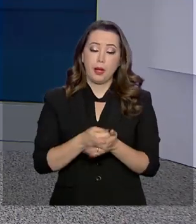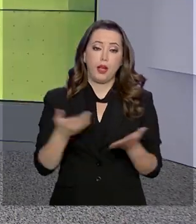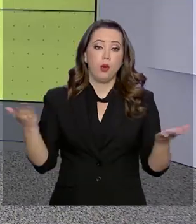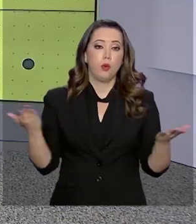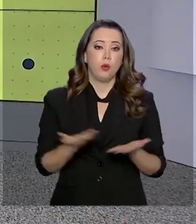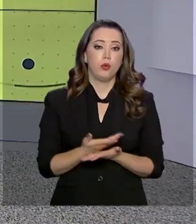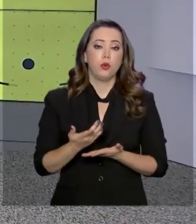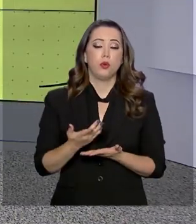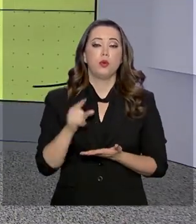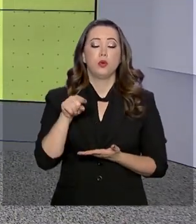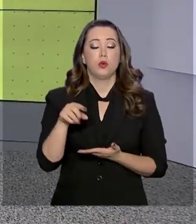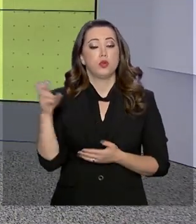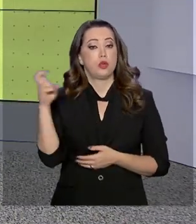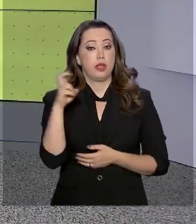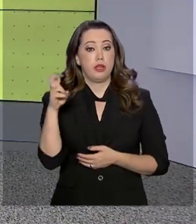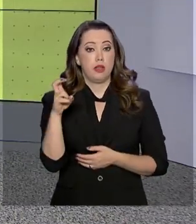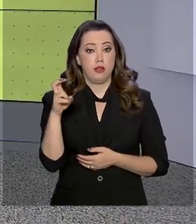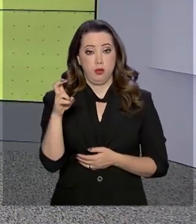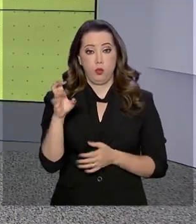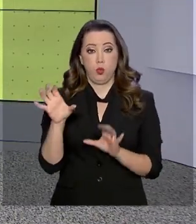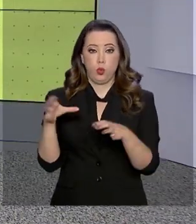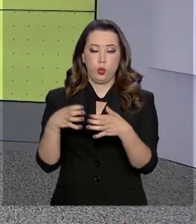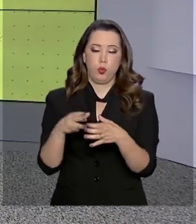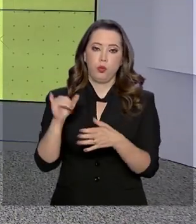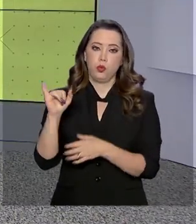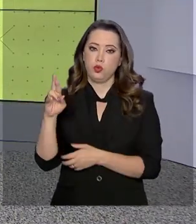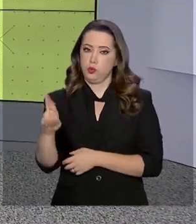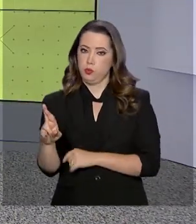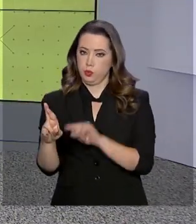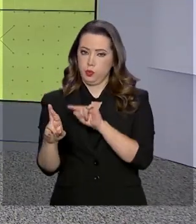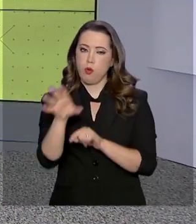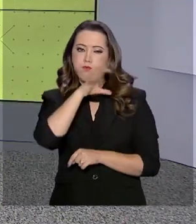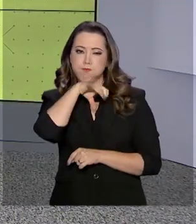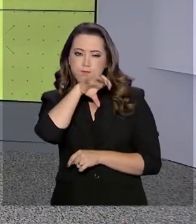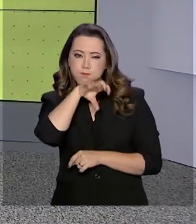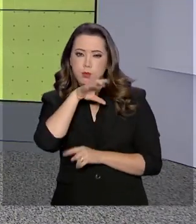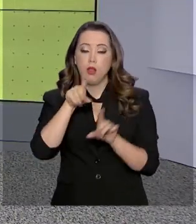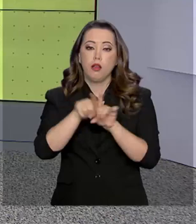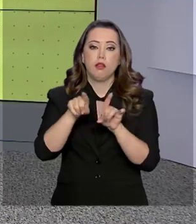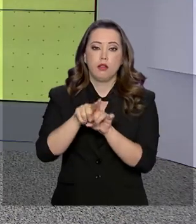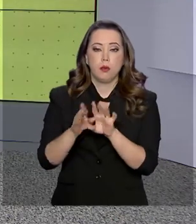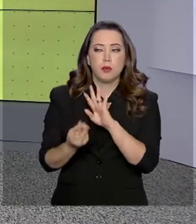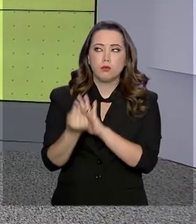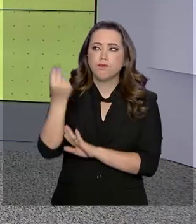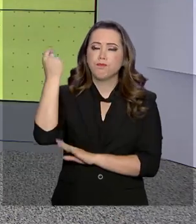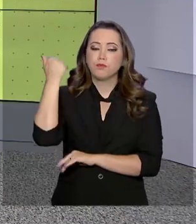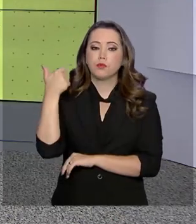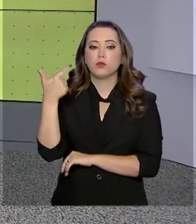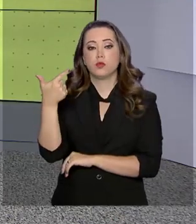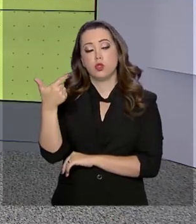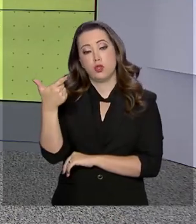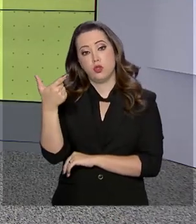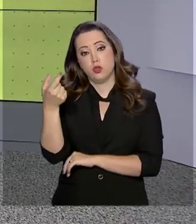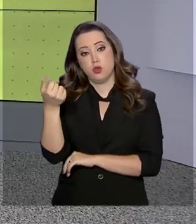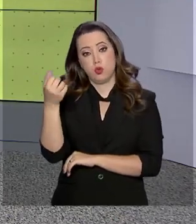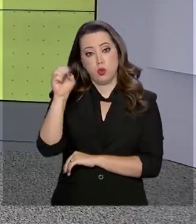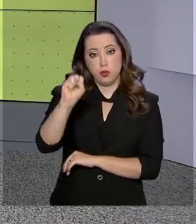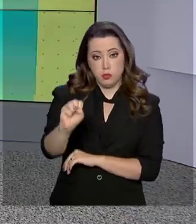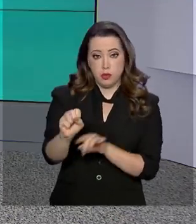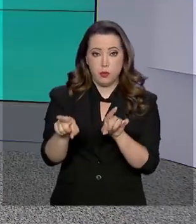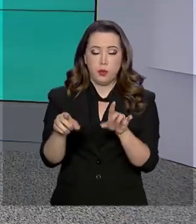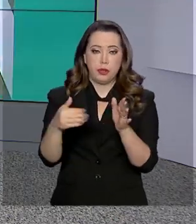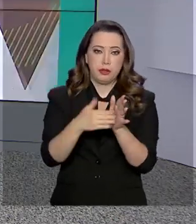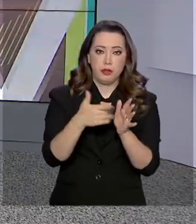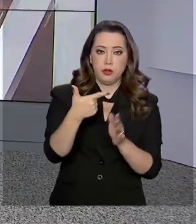hoje as restituições do quinto lote do Imposto de Renda, que também inclui restituições de 2008 a 2018, que